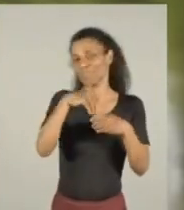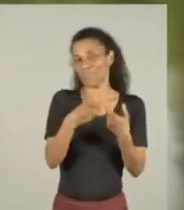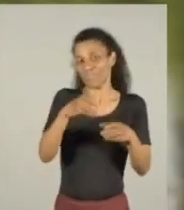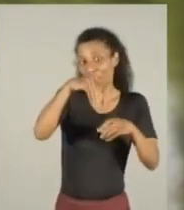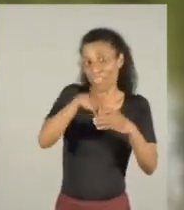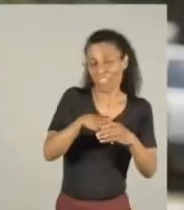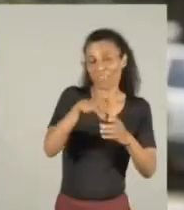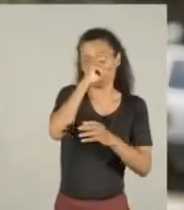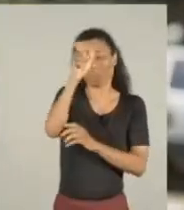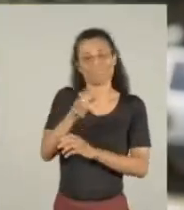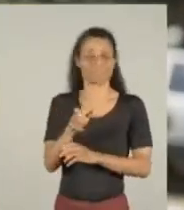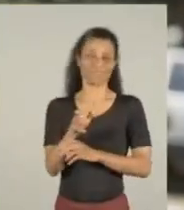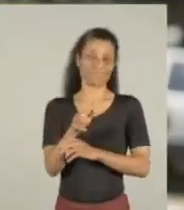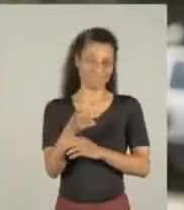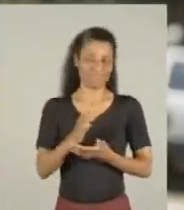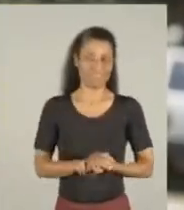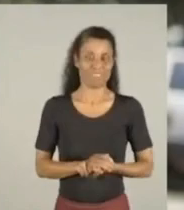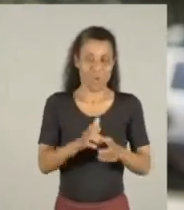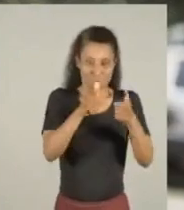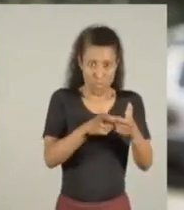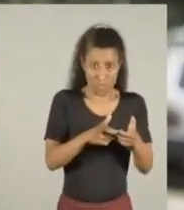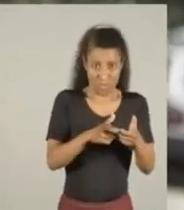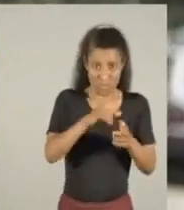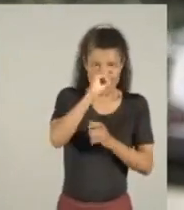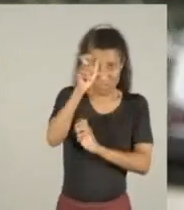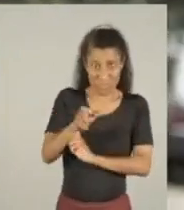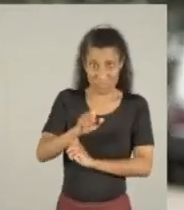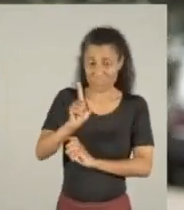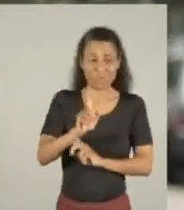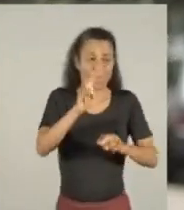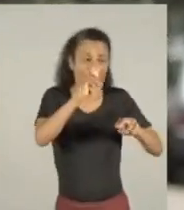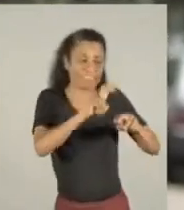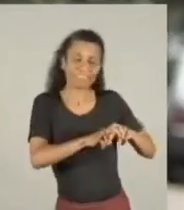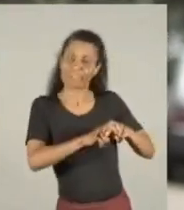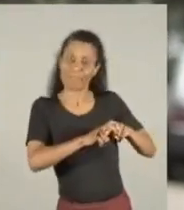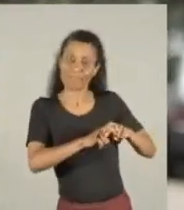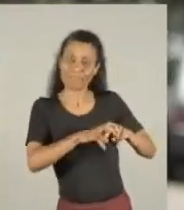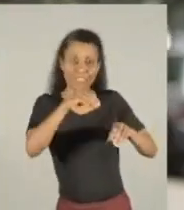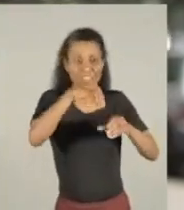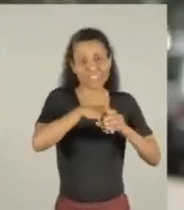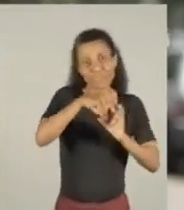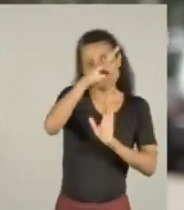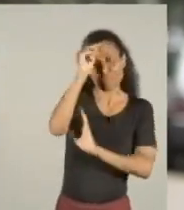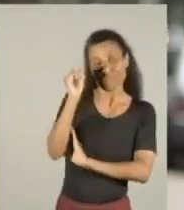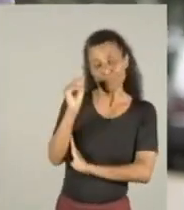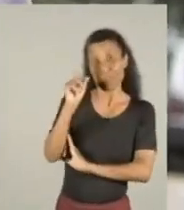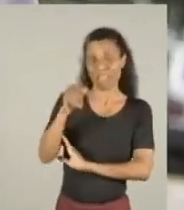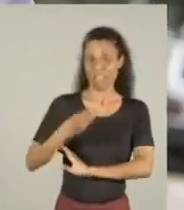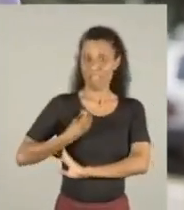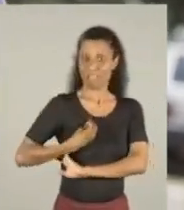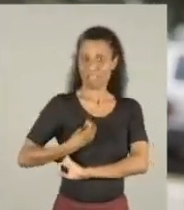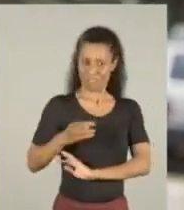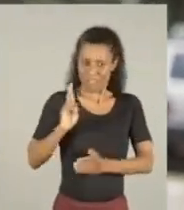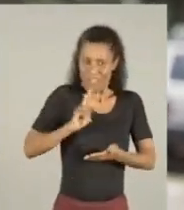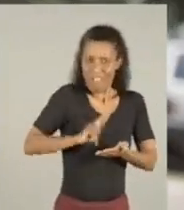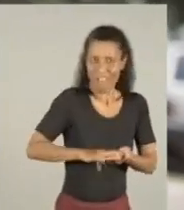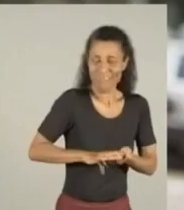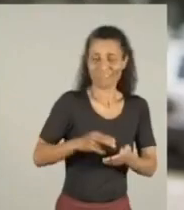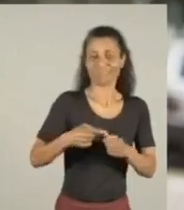dentro do gabinete da prefeitura. O lugar de prefeito não é atrás da mesa, é na vida real da cidade.